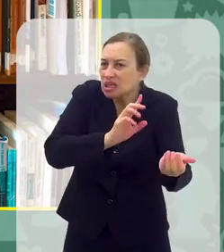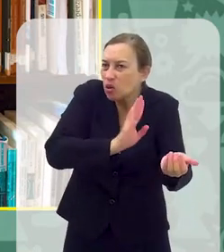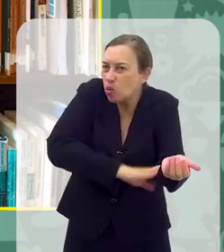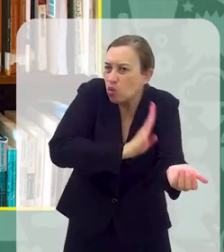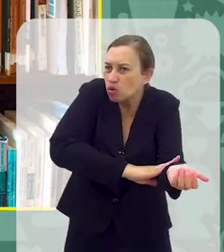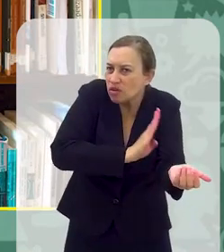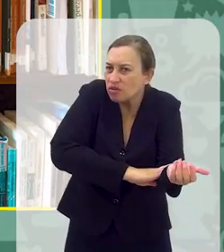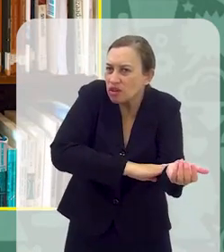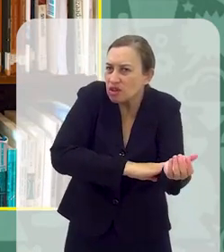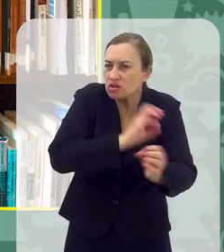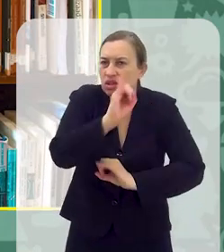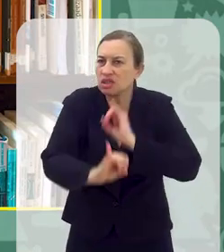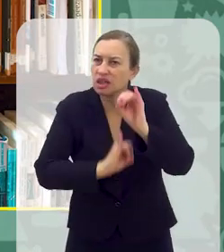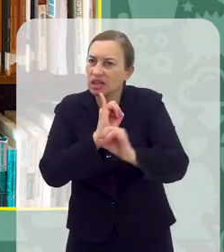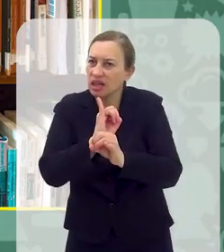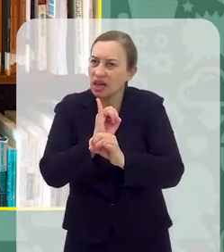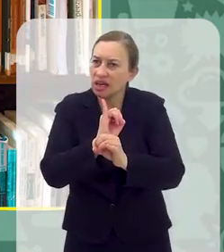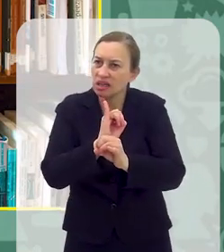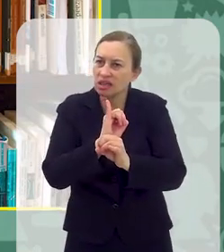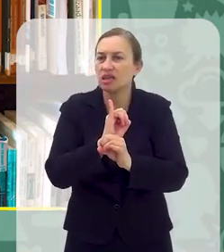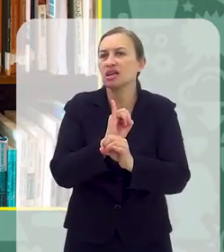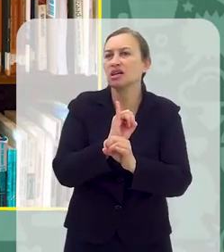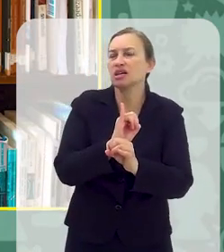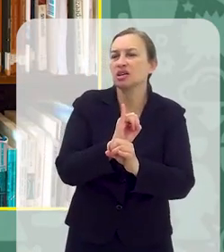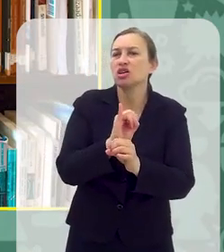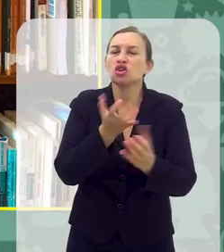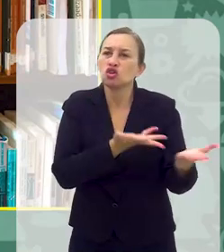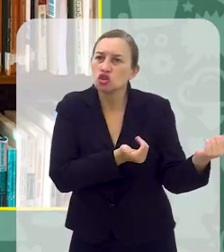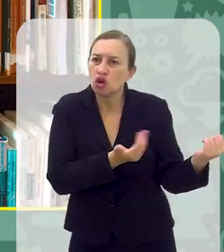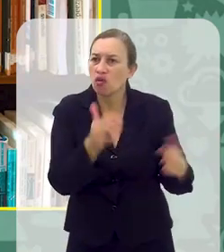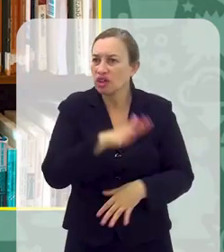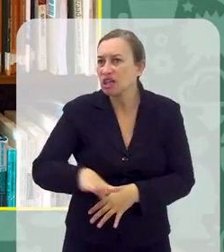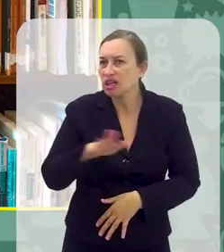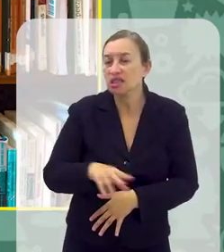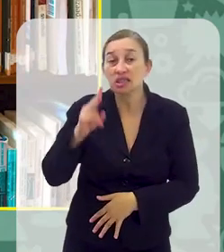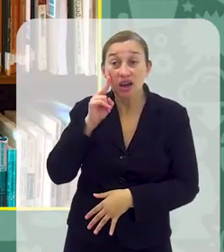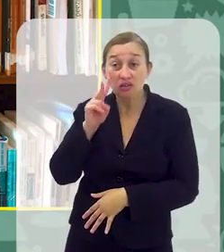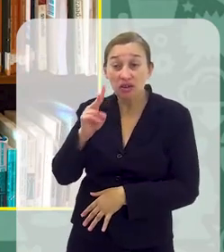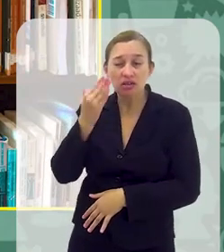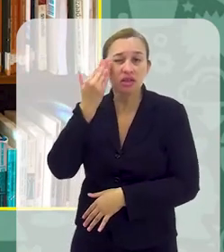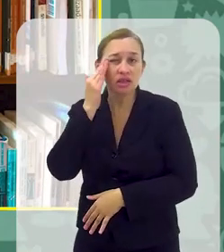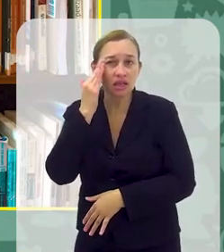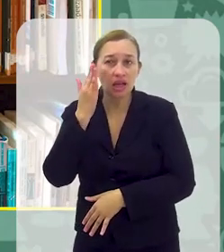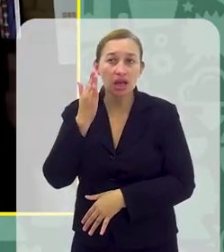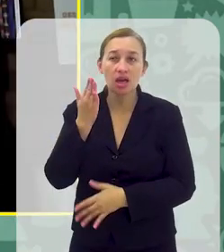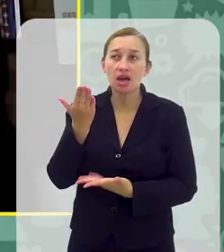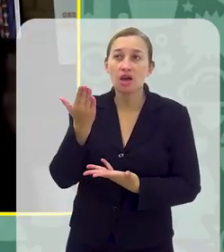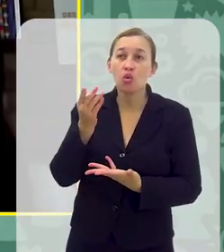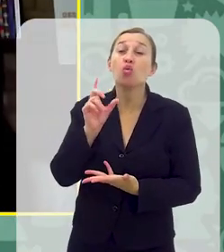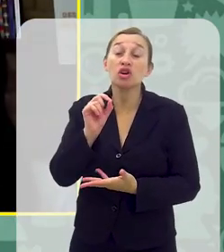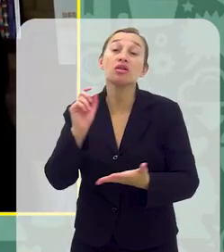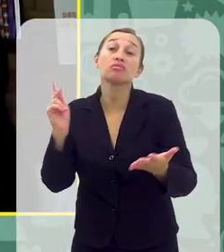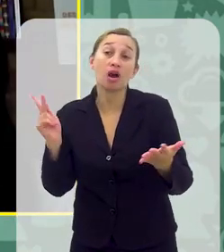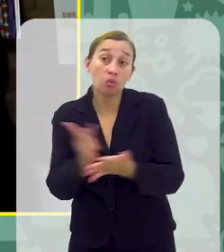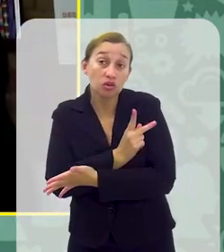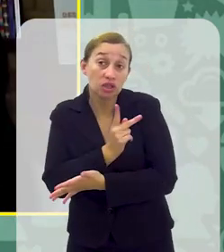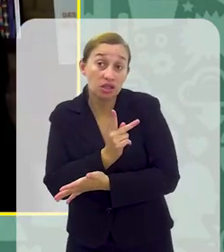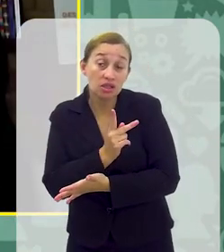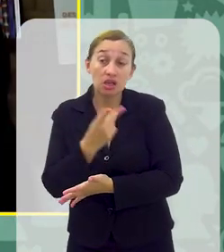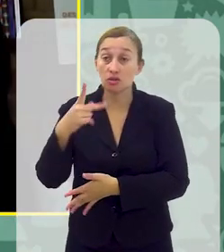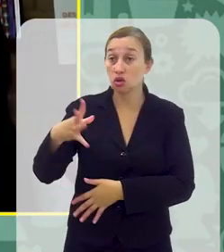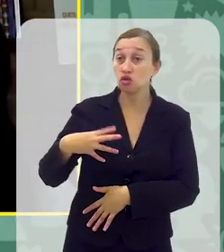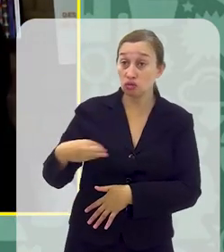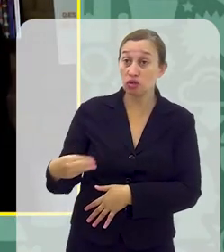excessivo de redes sociais e de internet De jovens e de crianças Para quem está assistindo a gente Ter uma noção mesmo Do que pode